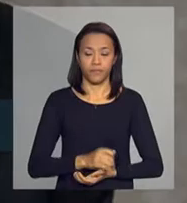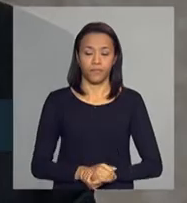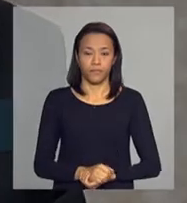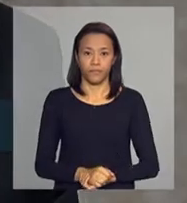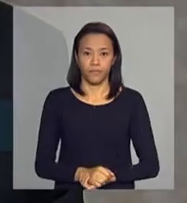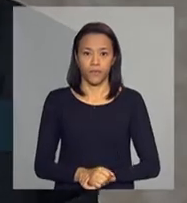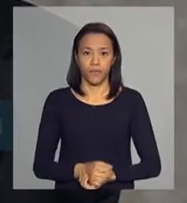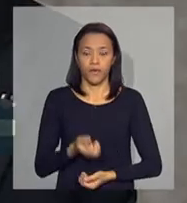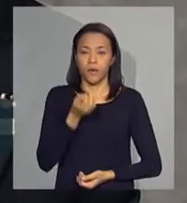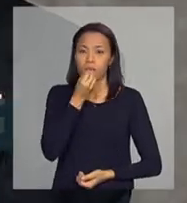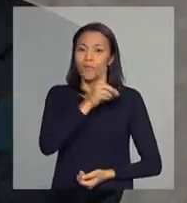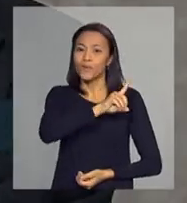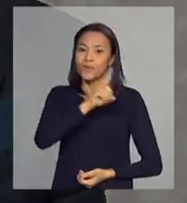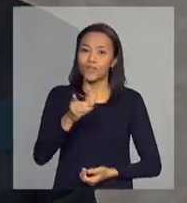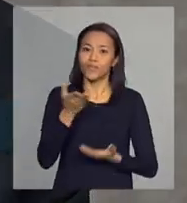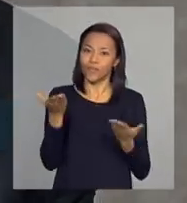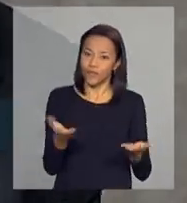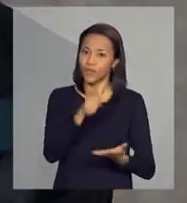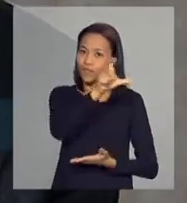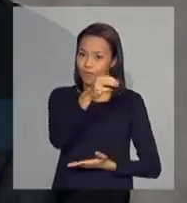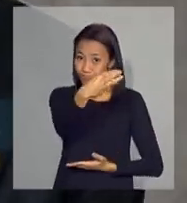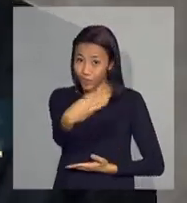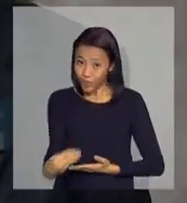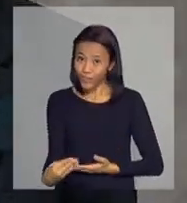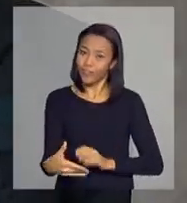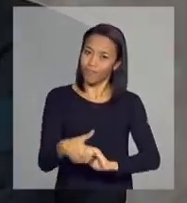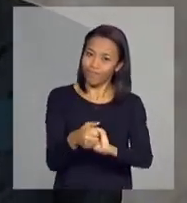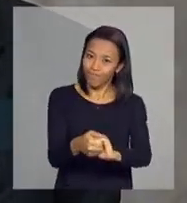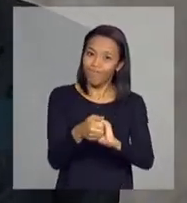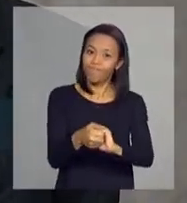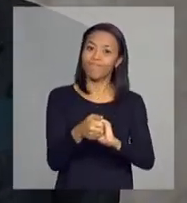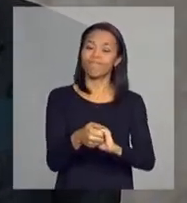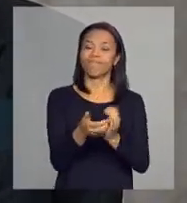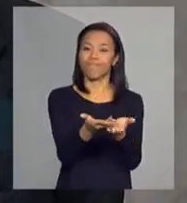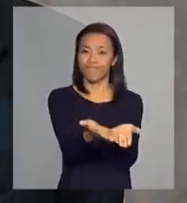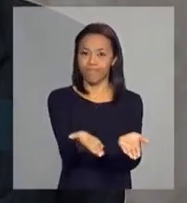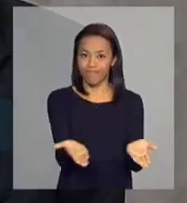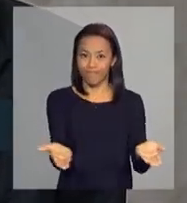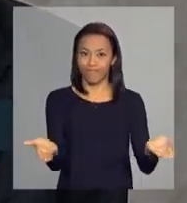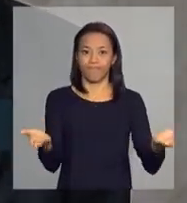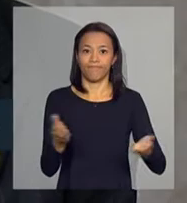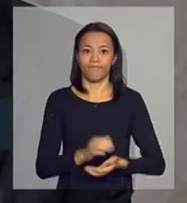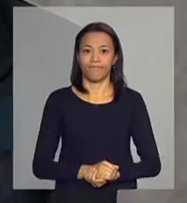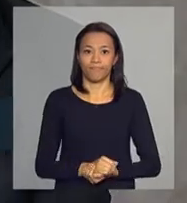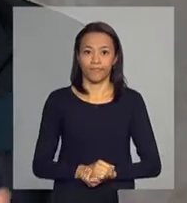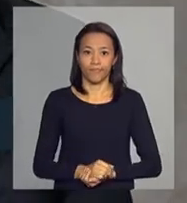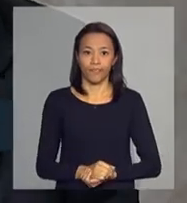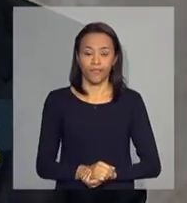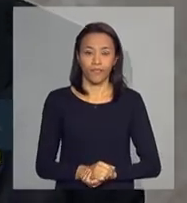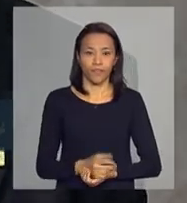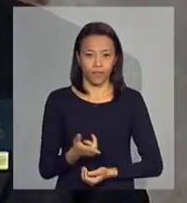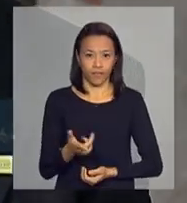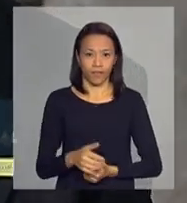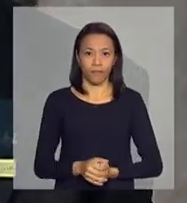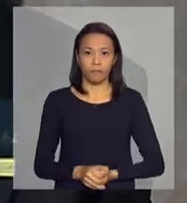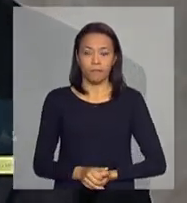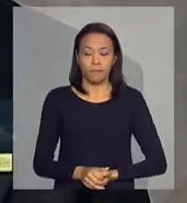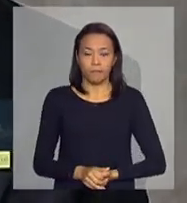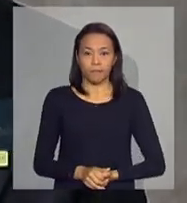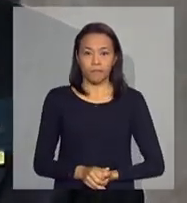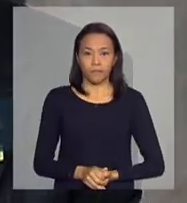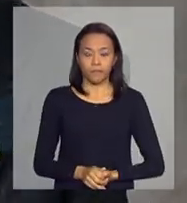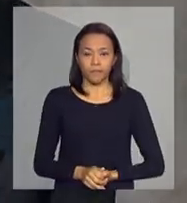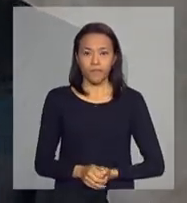Bom dia, ministro. Quero cumprimentá-lo aí. Federação dos Arrozeiros do Grande Sul. Quero quebrar um pouco o protocolo.